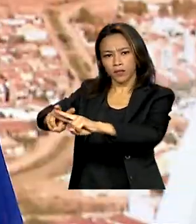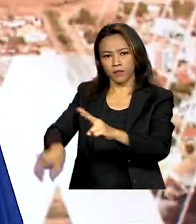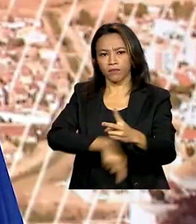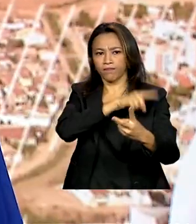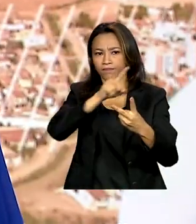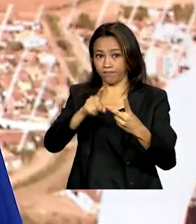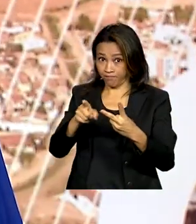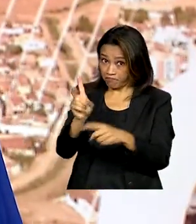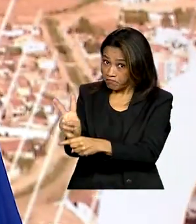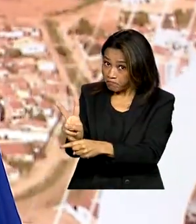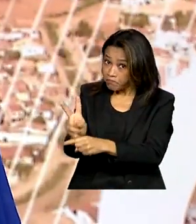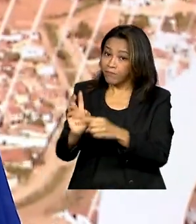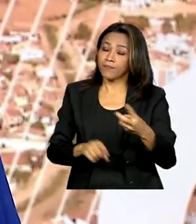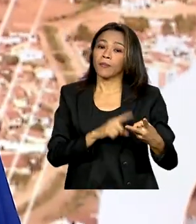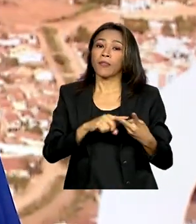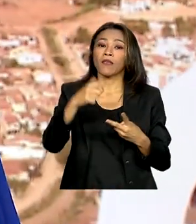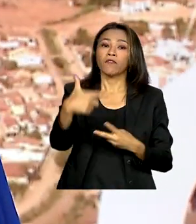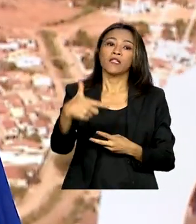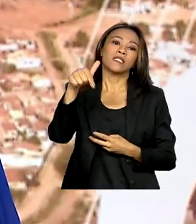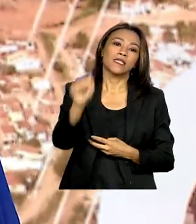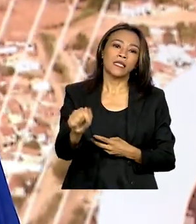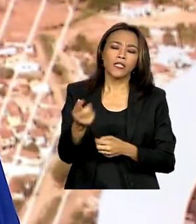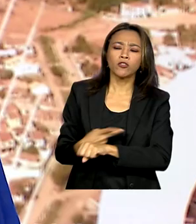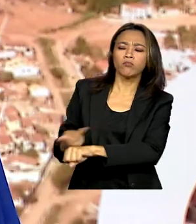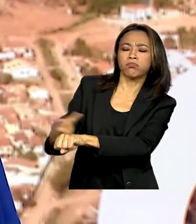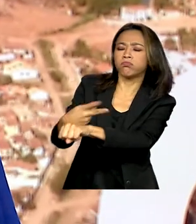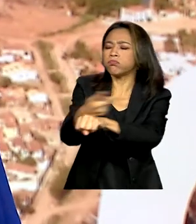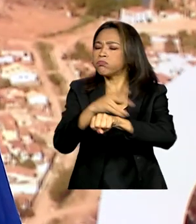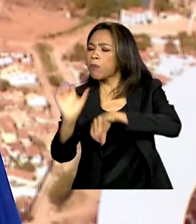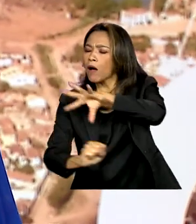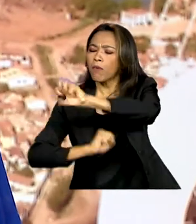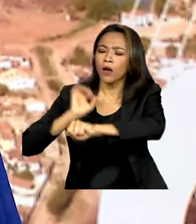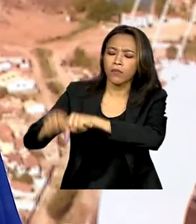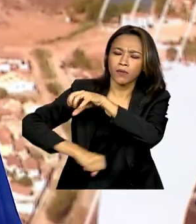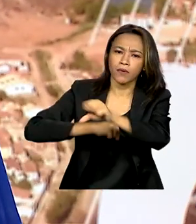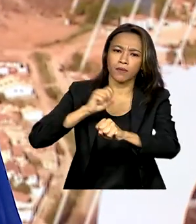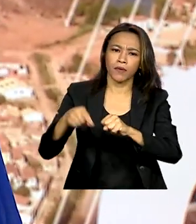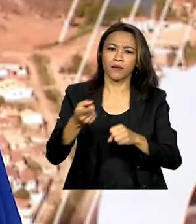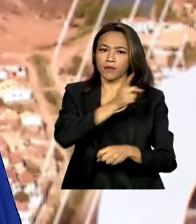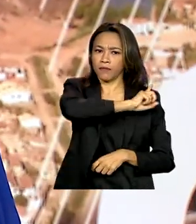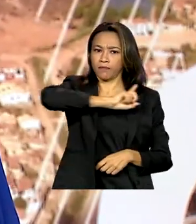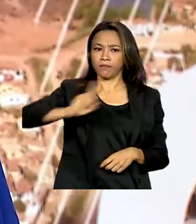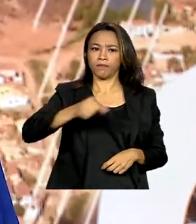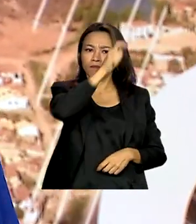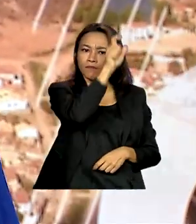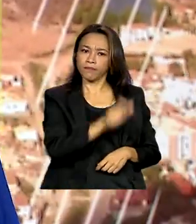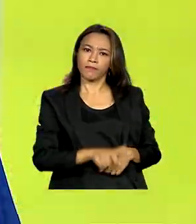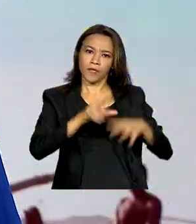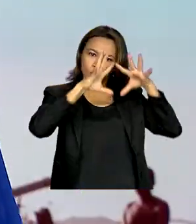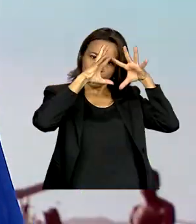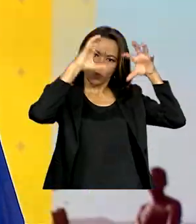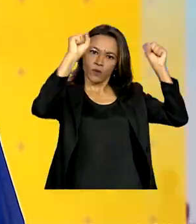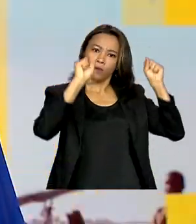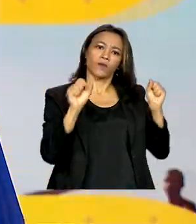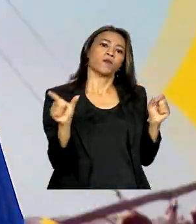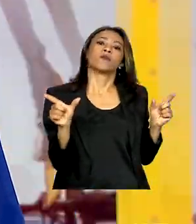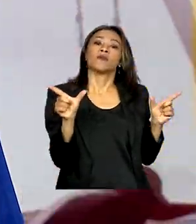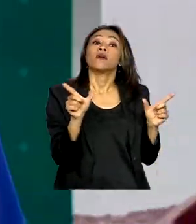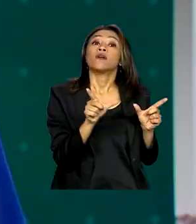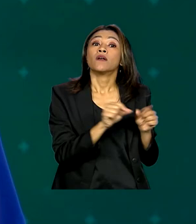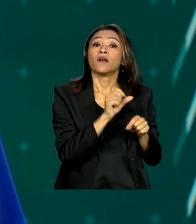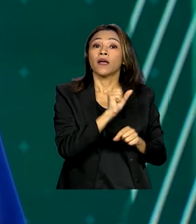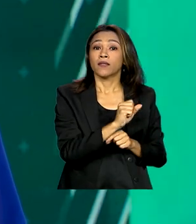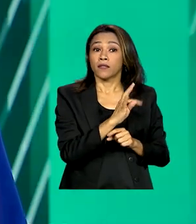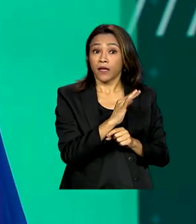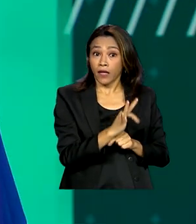preventiva e 27 mandados de busca e apreensão expedidos pelo Supremo Tribunal Federal nos estados do